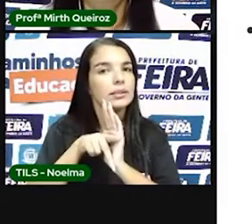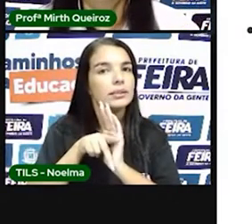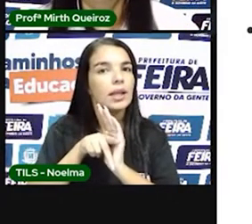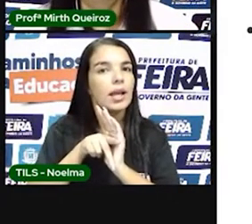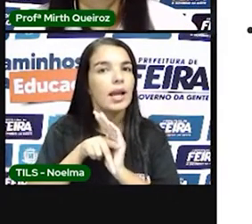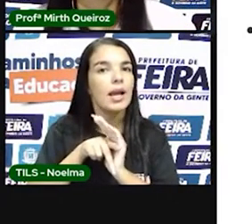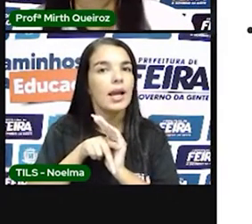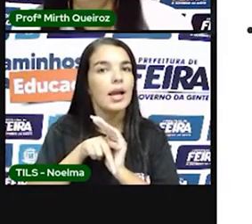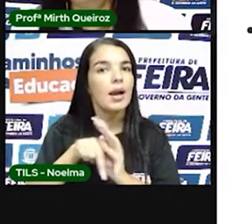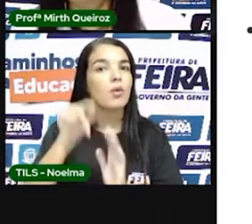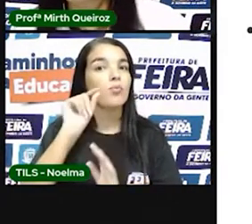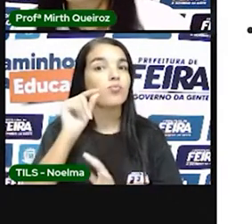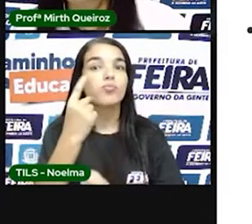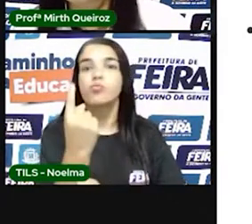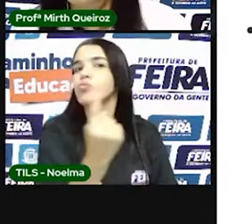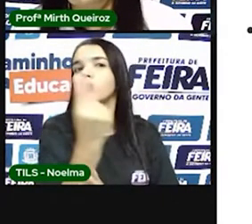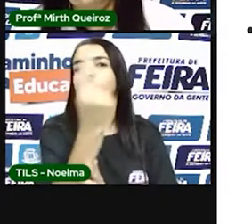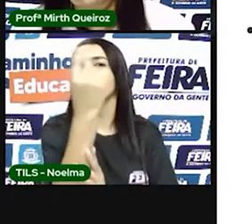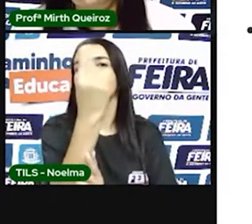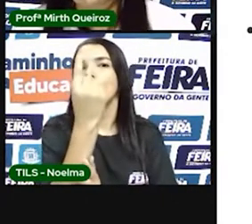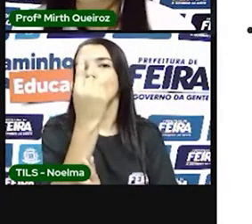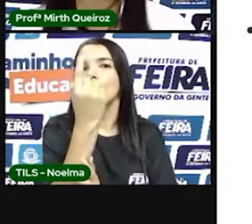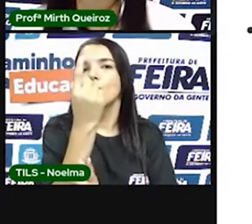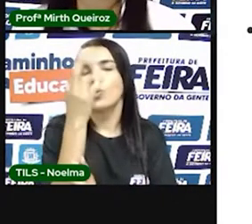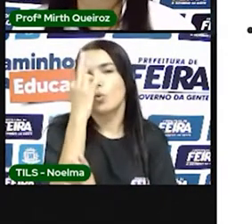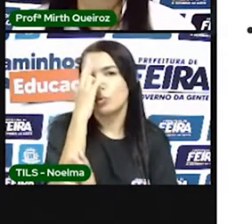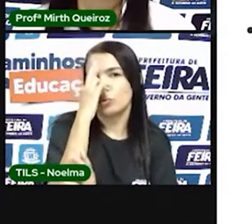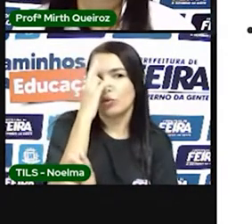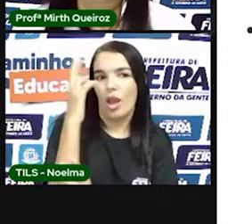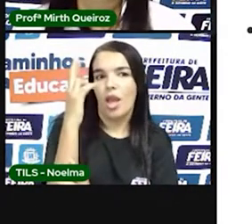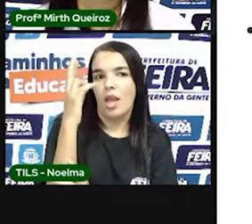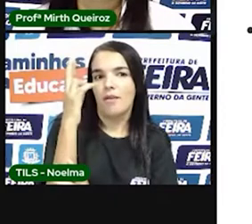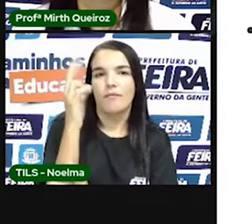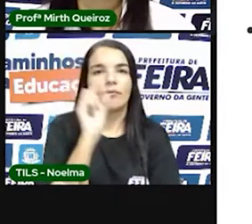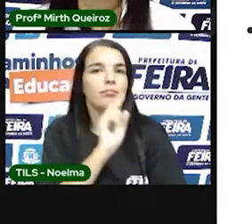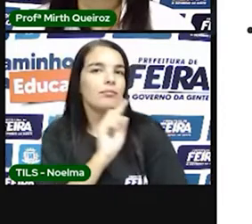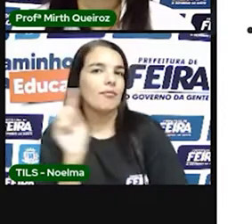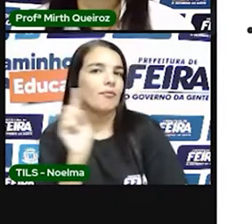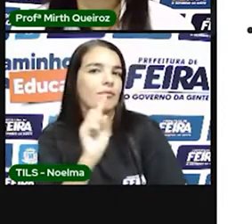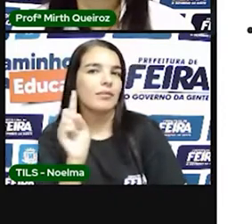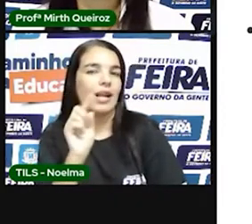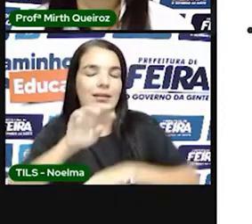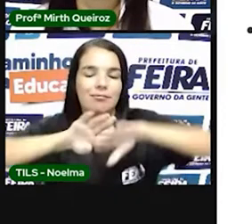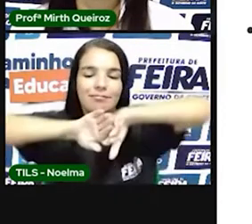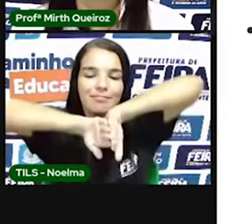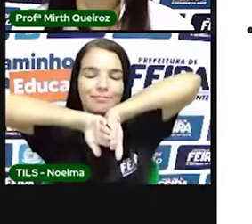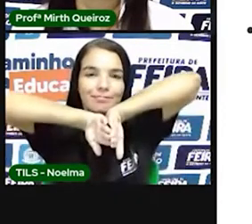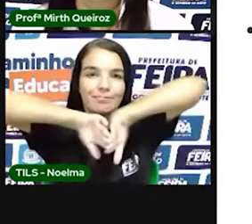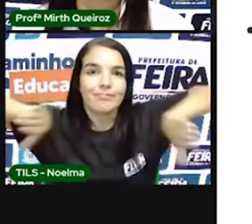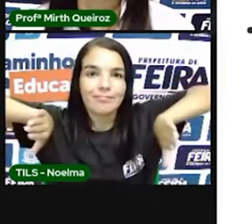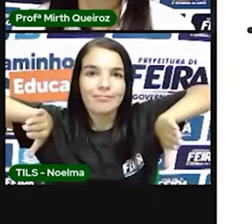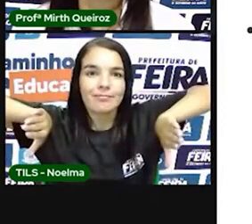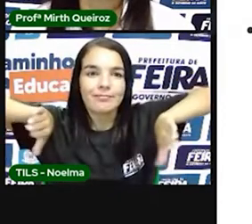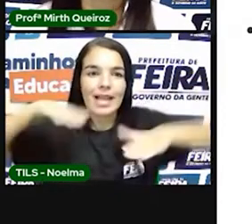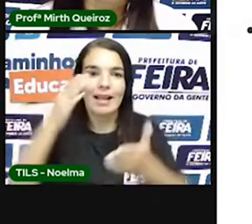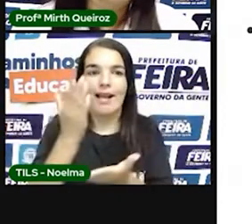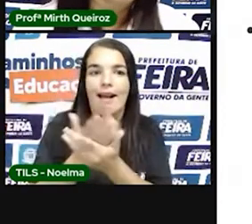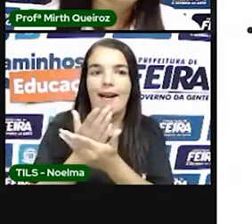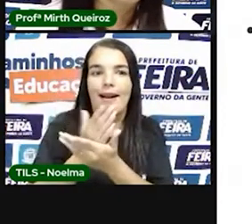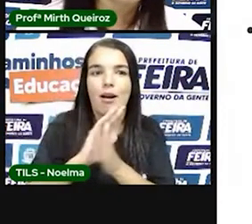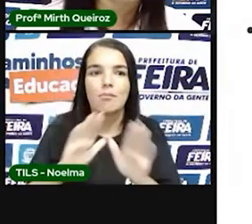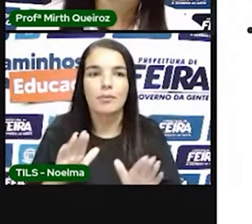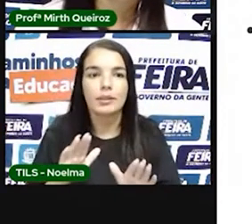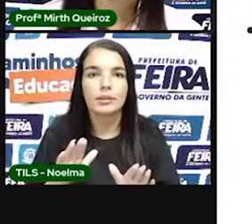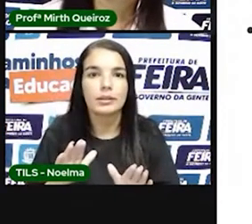A um único donatário. Ele estava desestatizando, né? Então, nós